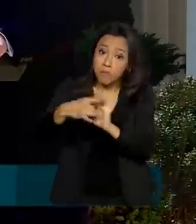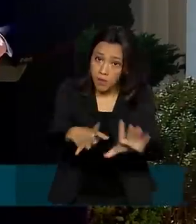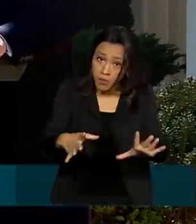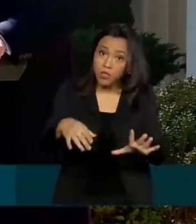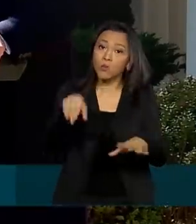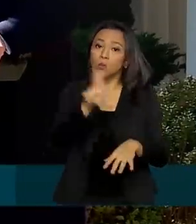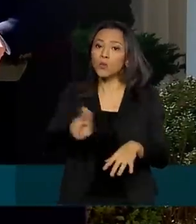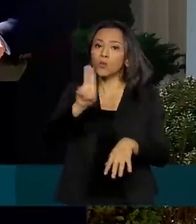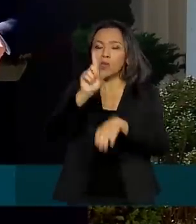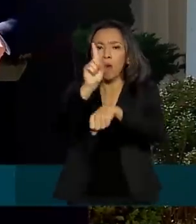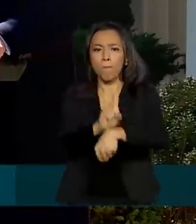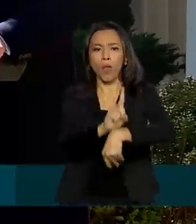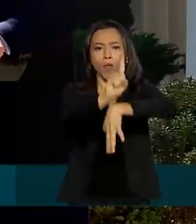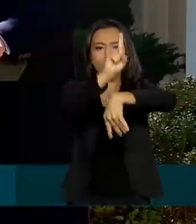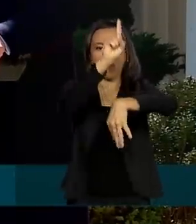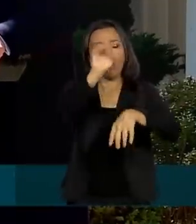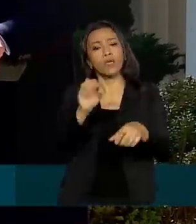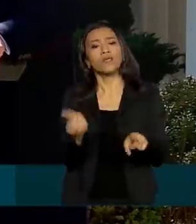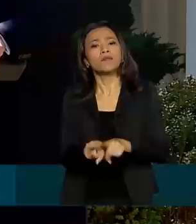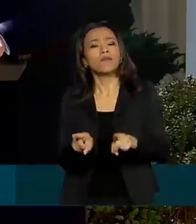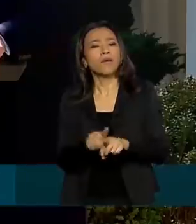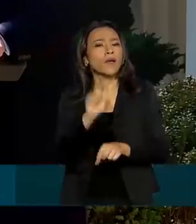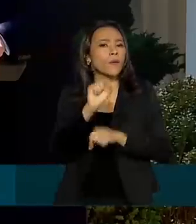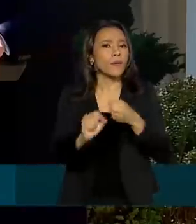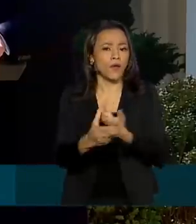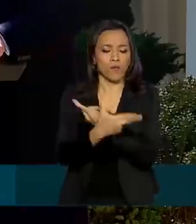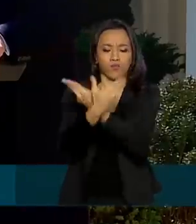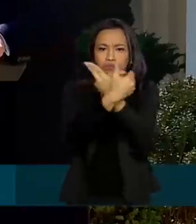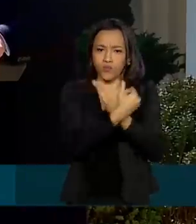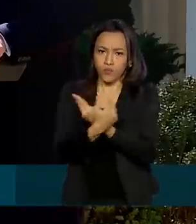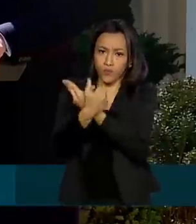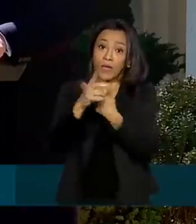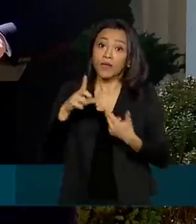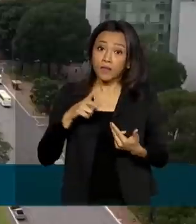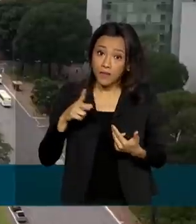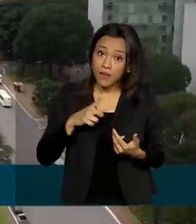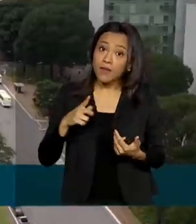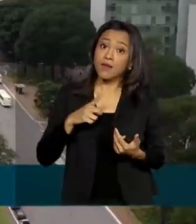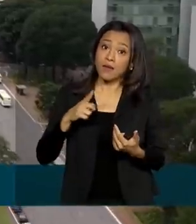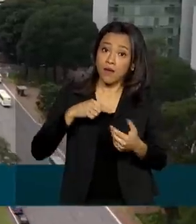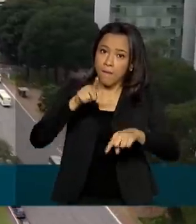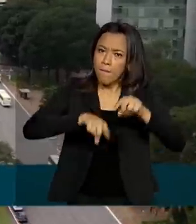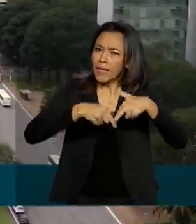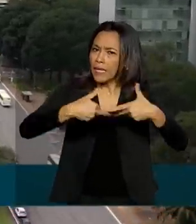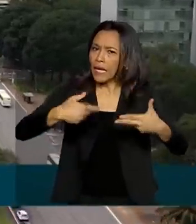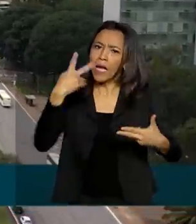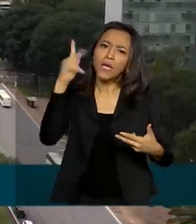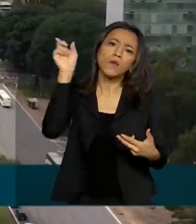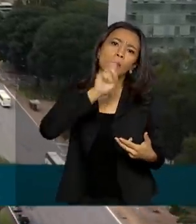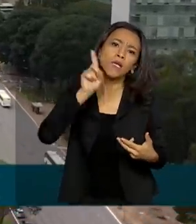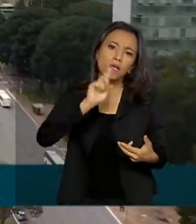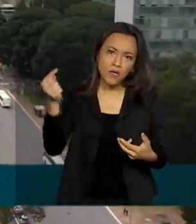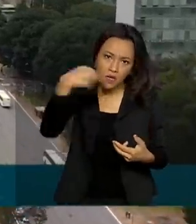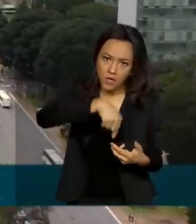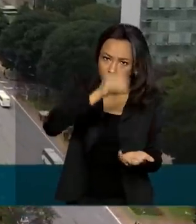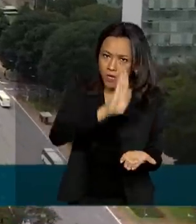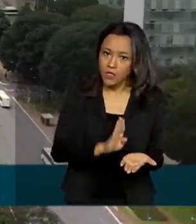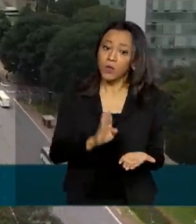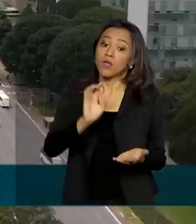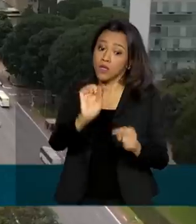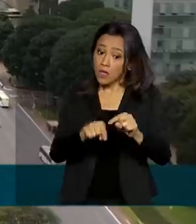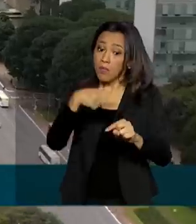satélites e foguetes que tenham peças americanas em seus componentes. Mais tarde, ele foi aprovado pelo Congresso.